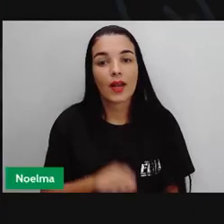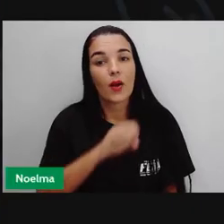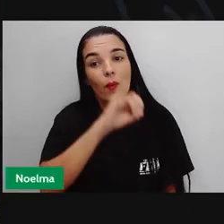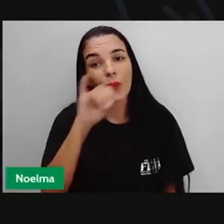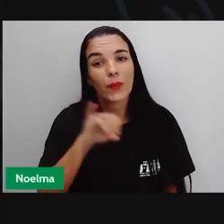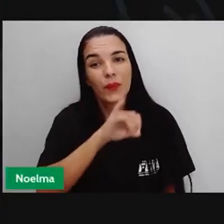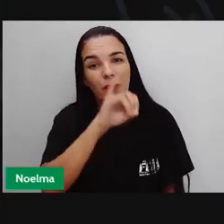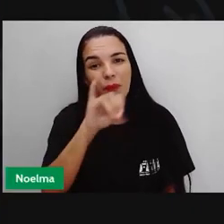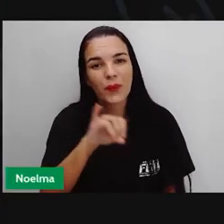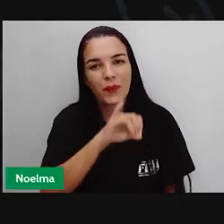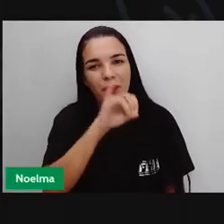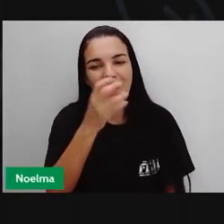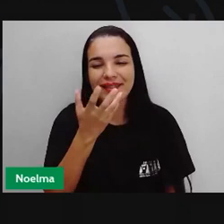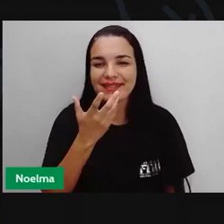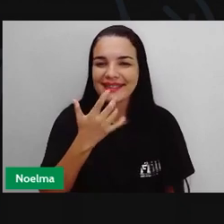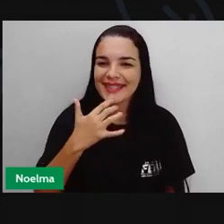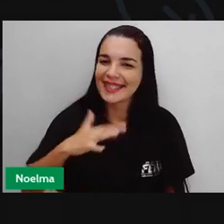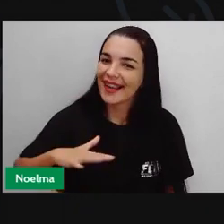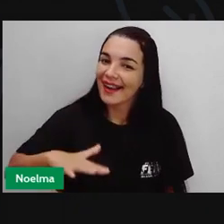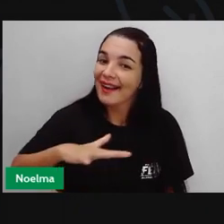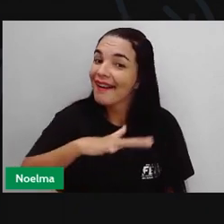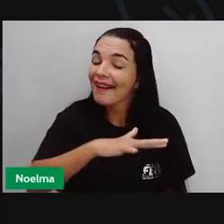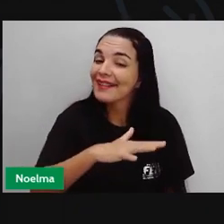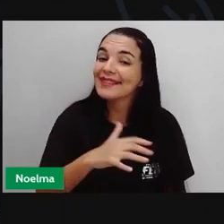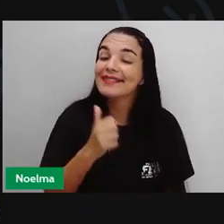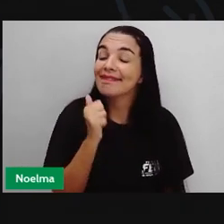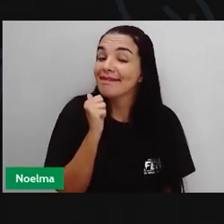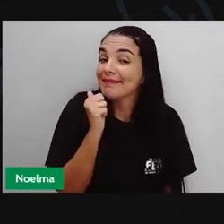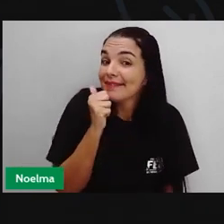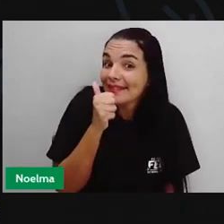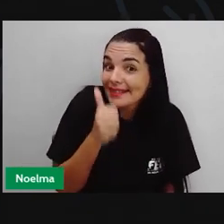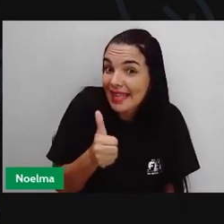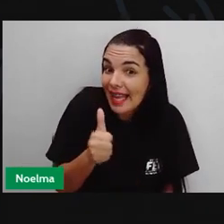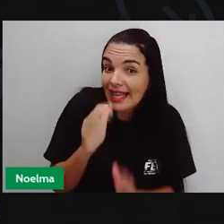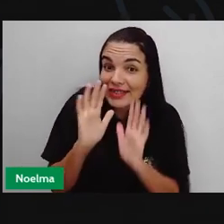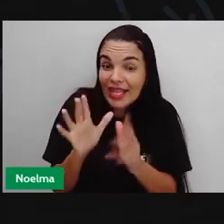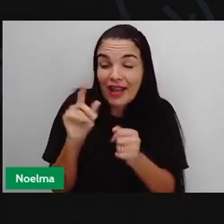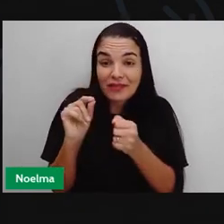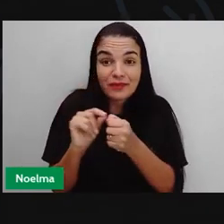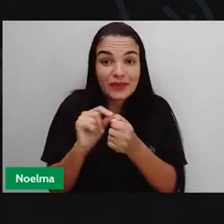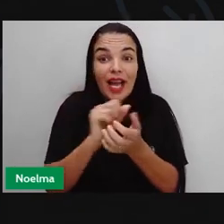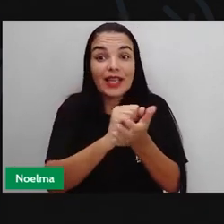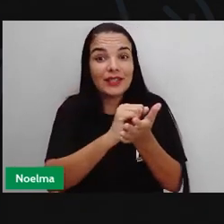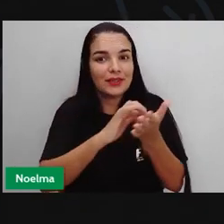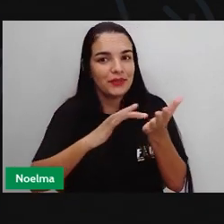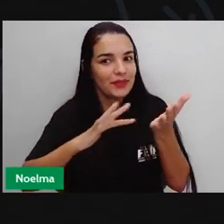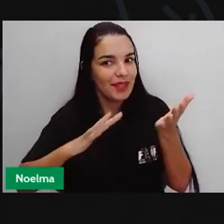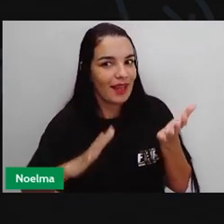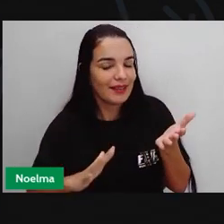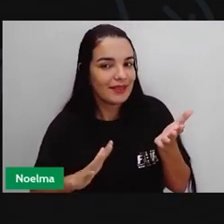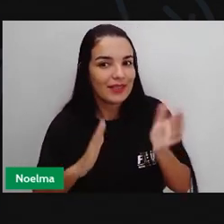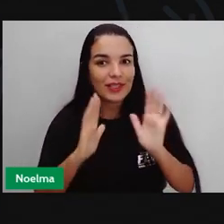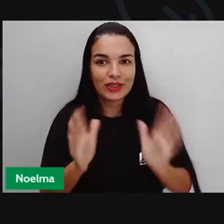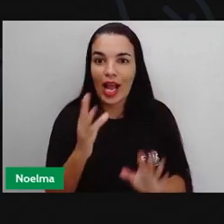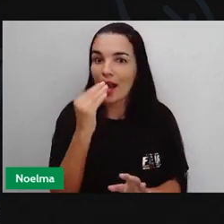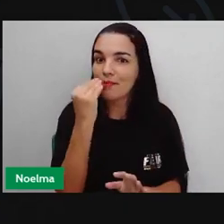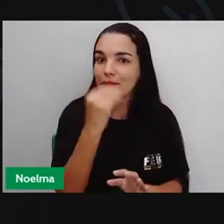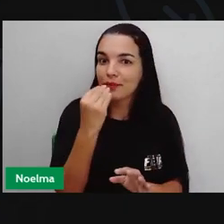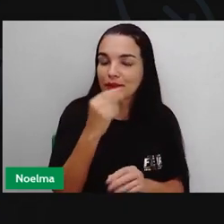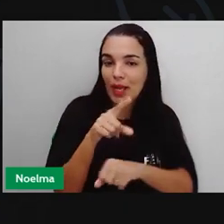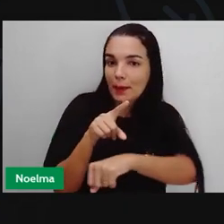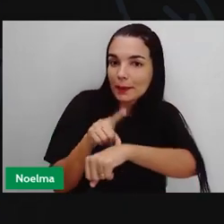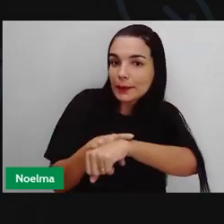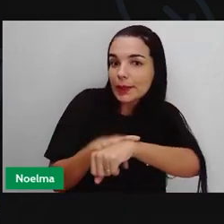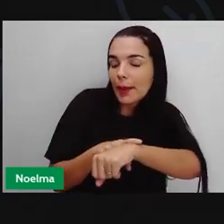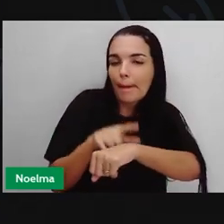Olá, crianças! E aí, fizeram a atividade? Já aproveitaram esse tempinho